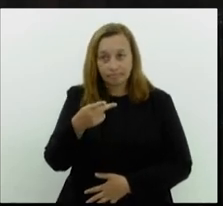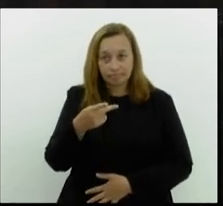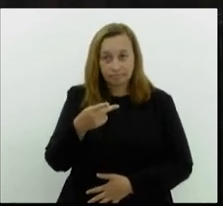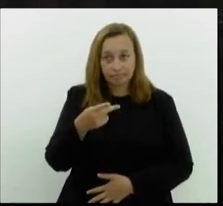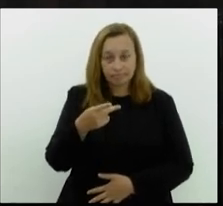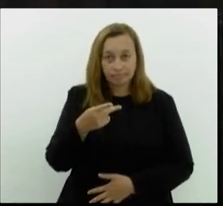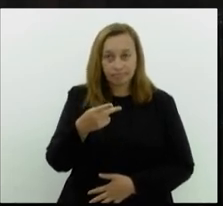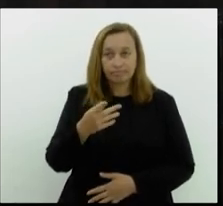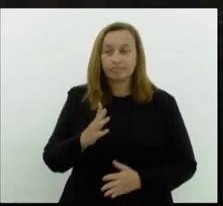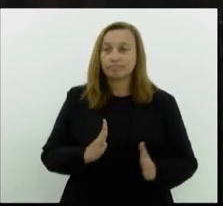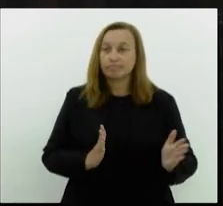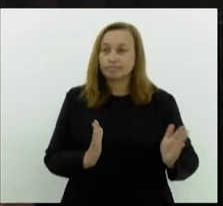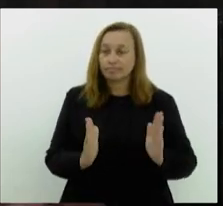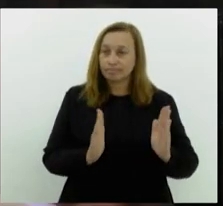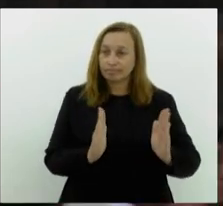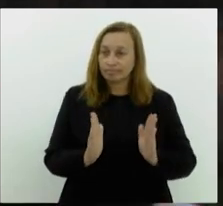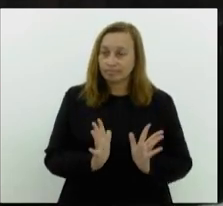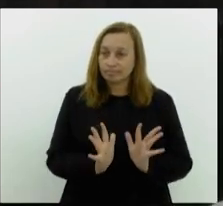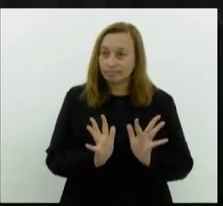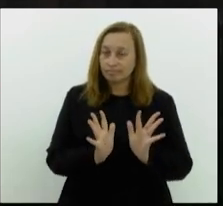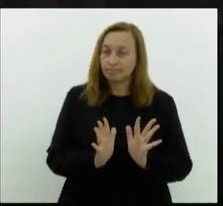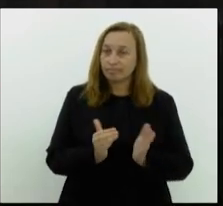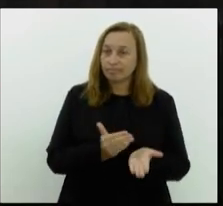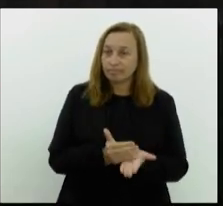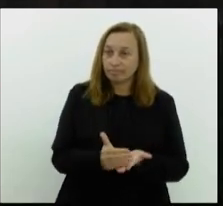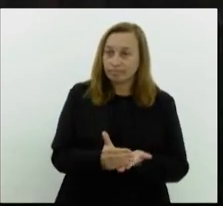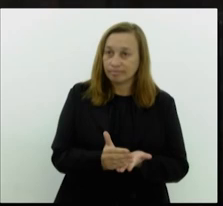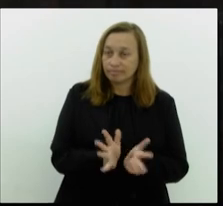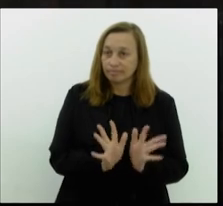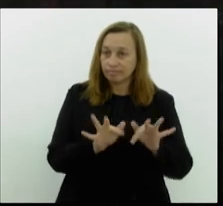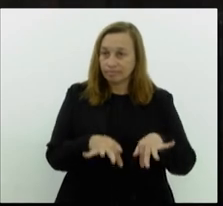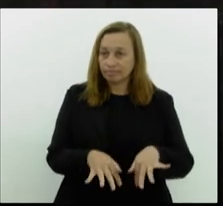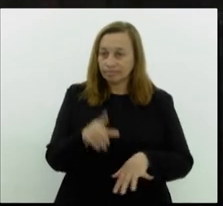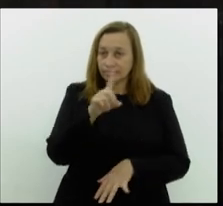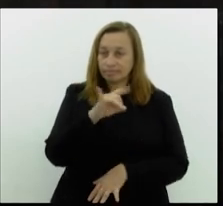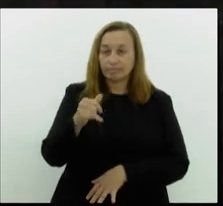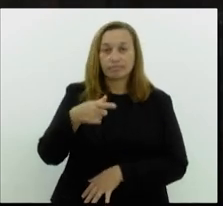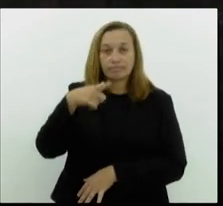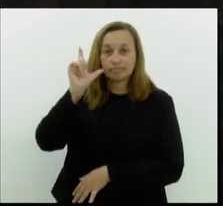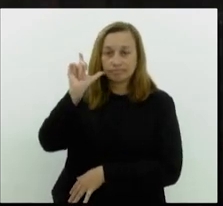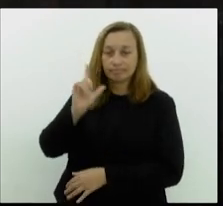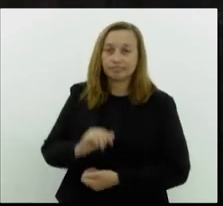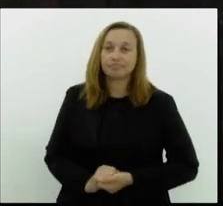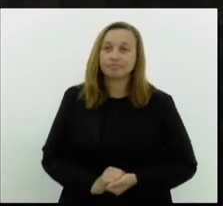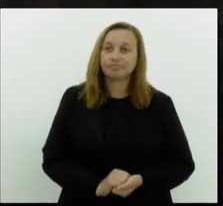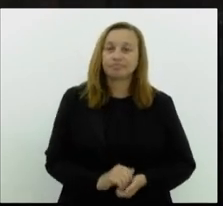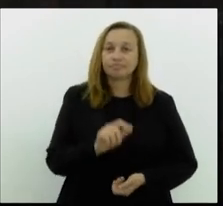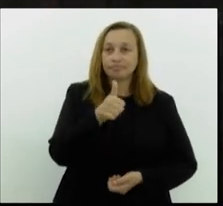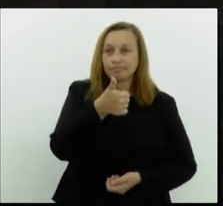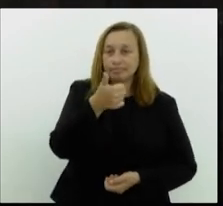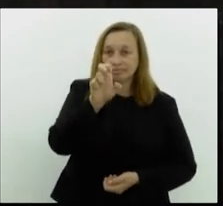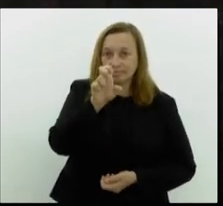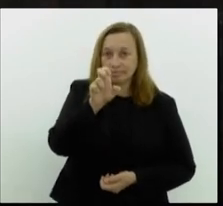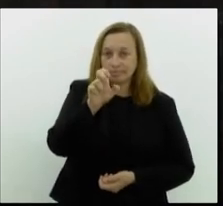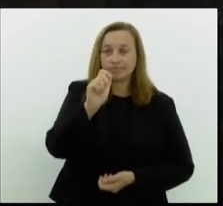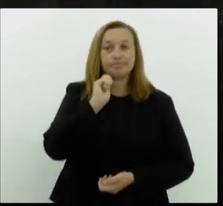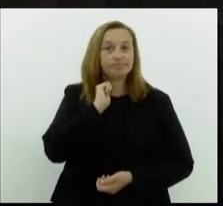expediente inicial e final no dia de ontem, 15 de abril,